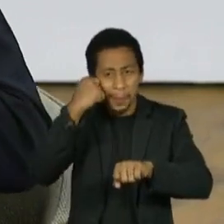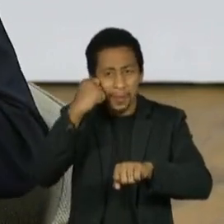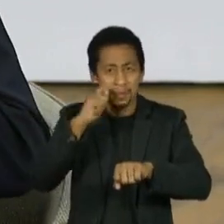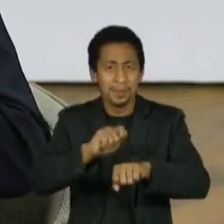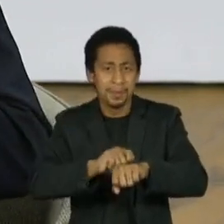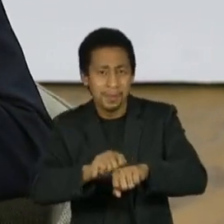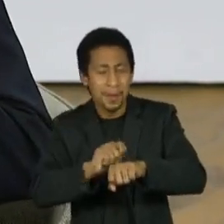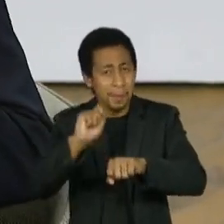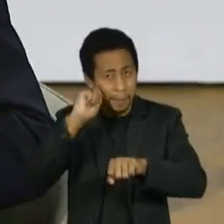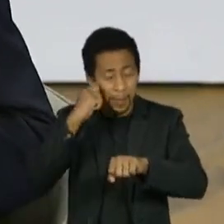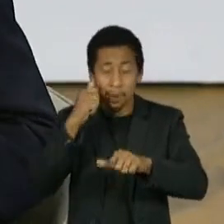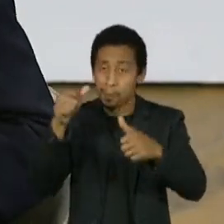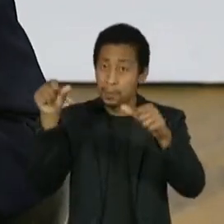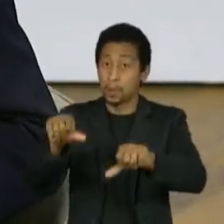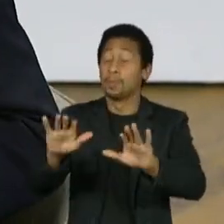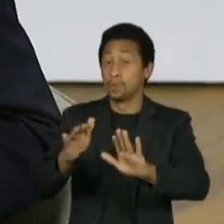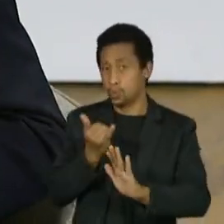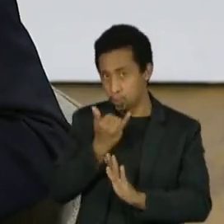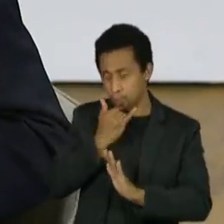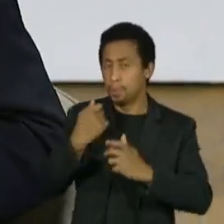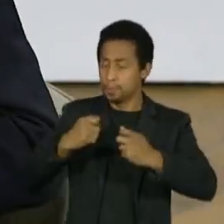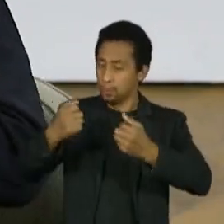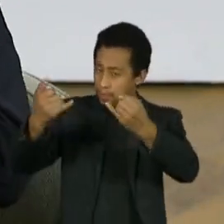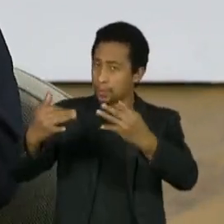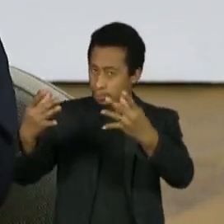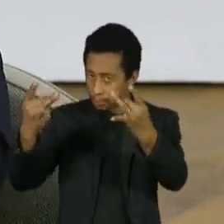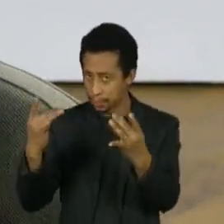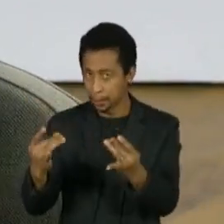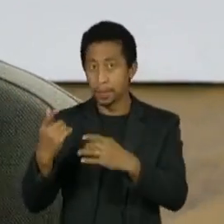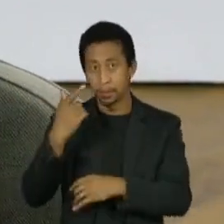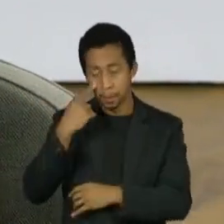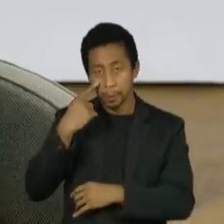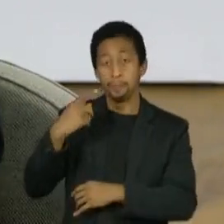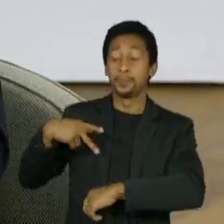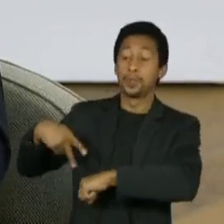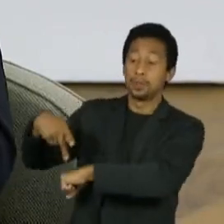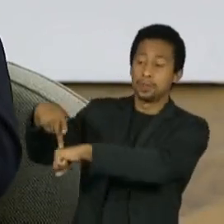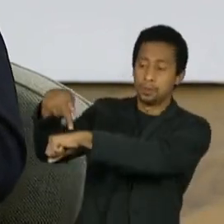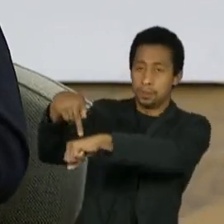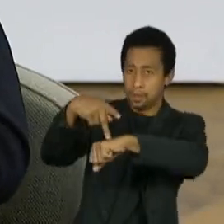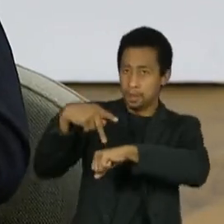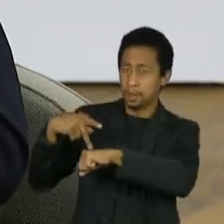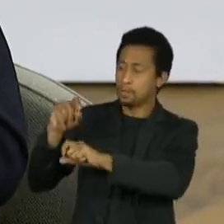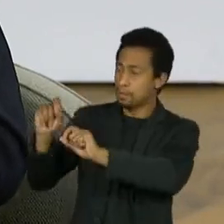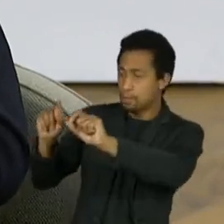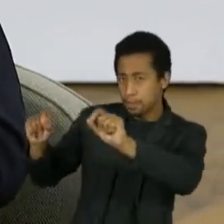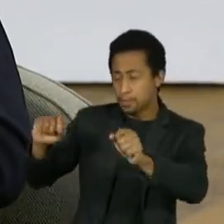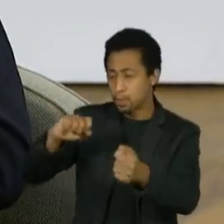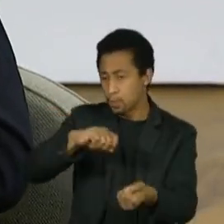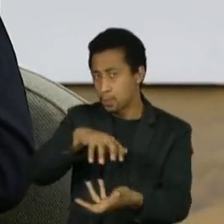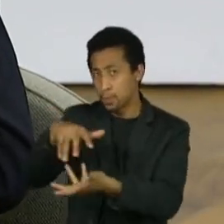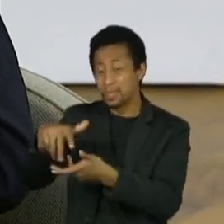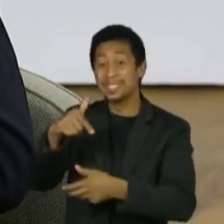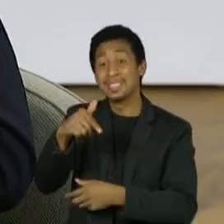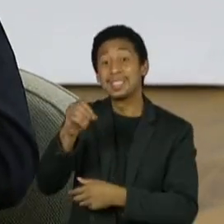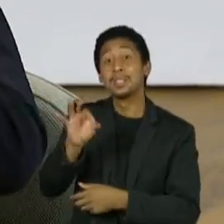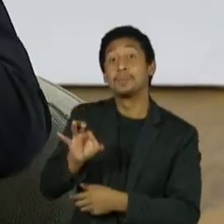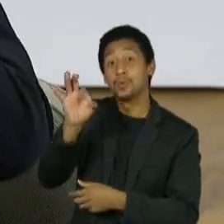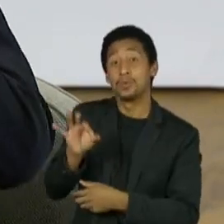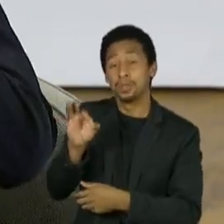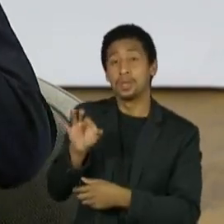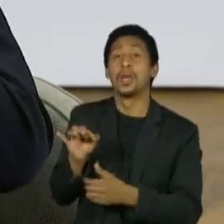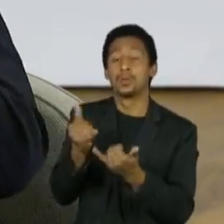Nas emissões globais, 70% delas se devem, se dão a partir da geração de energia elétrica.